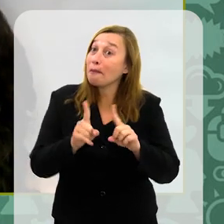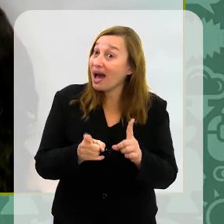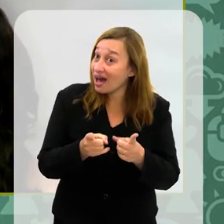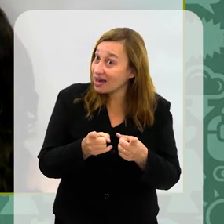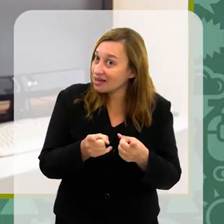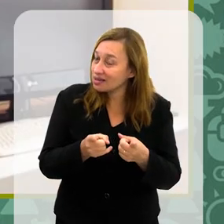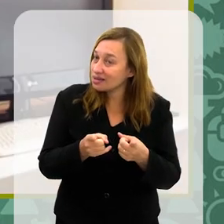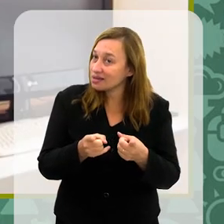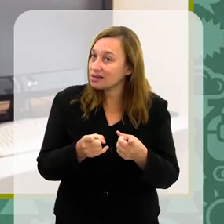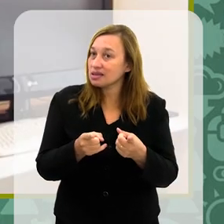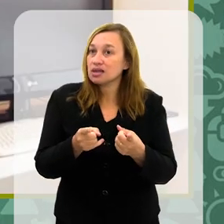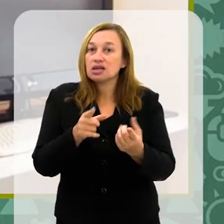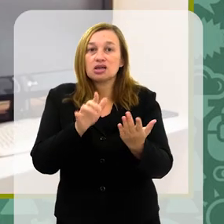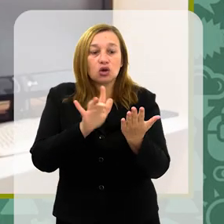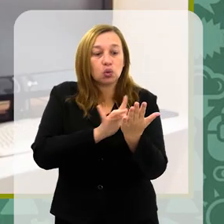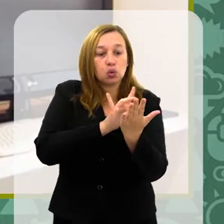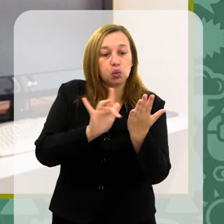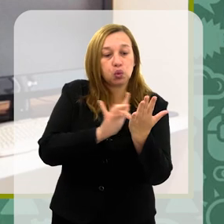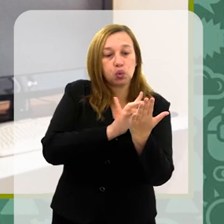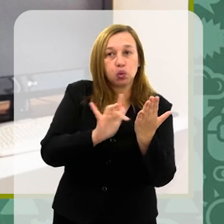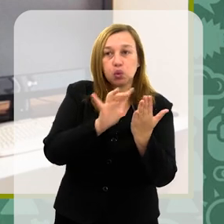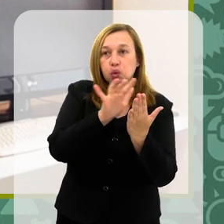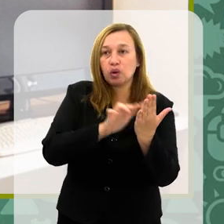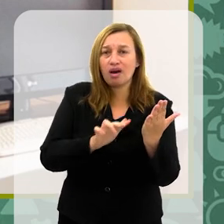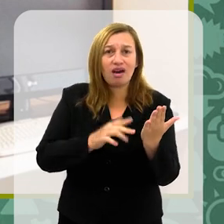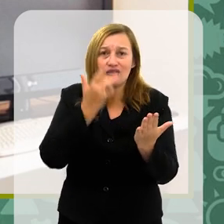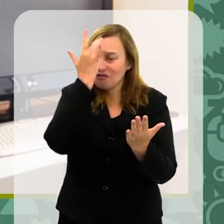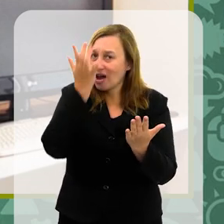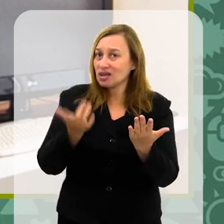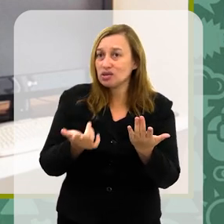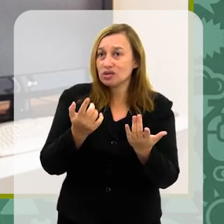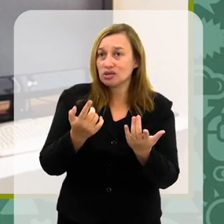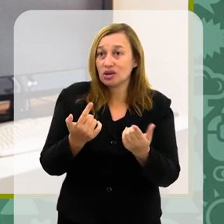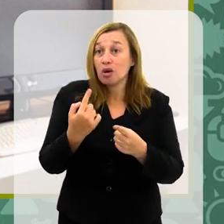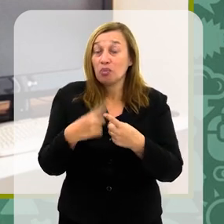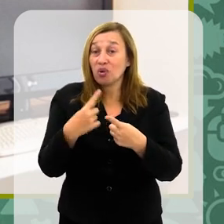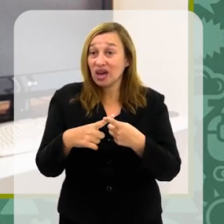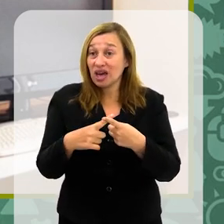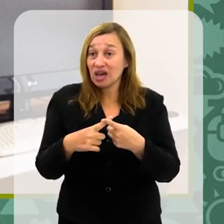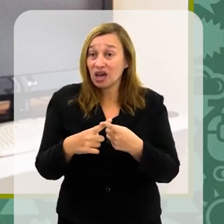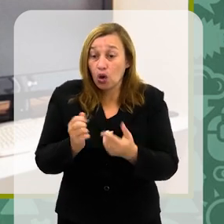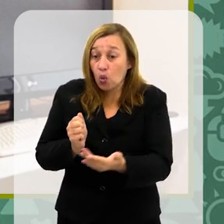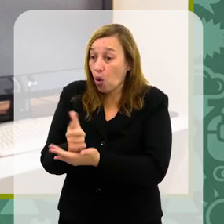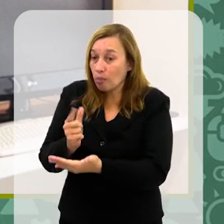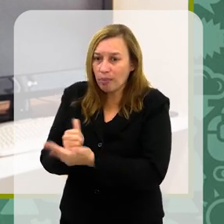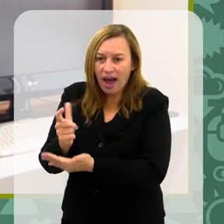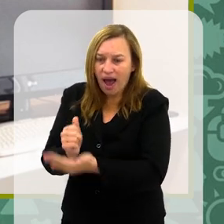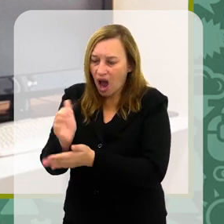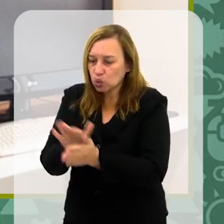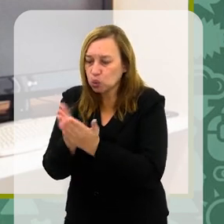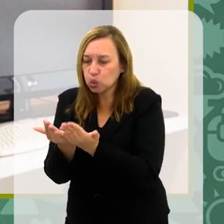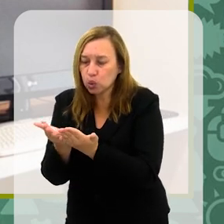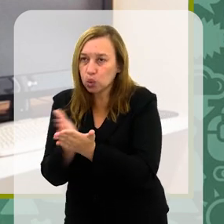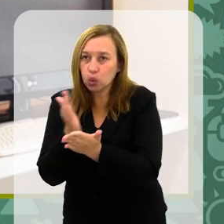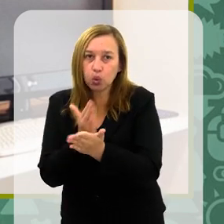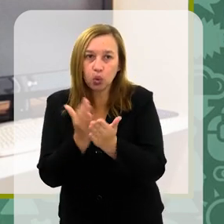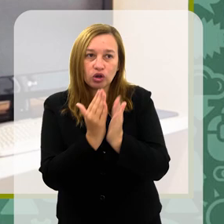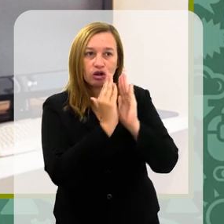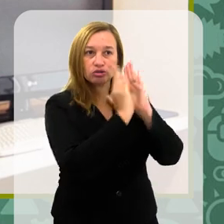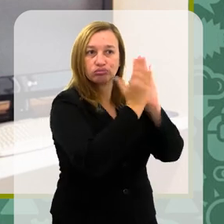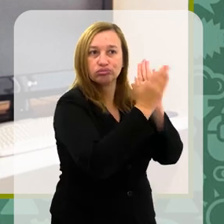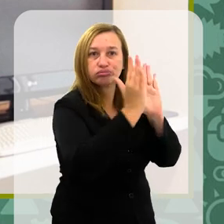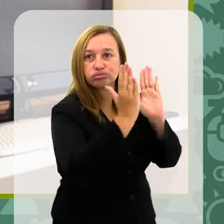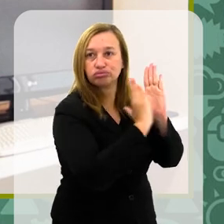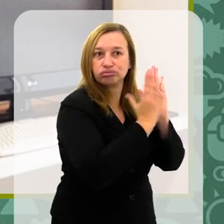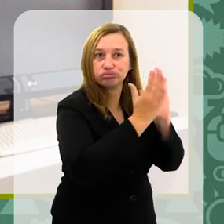físico, mas me rendi ao Kindle pela questão de espaço dentro de casa. Porque se a gente começa a guardar todos os livros que a gente